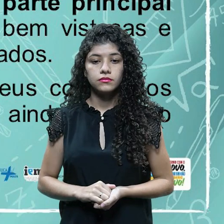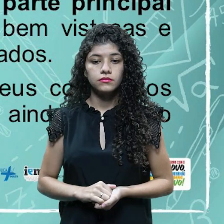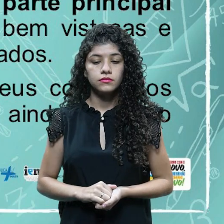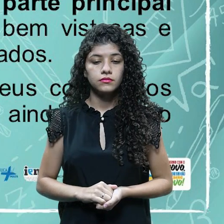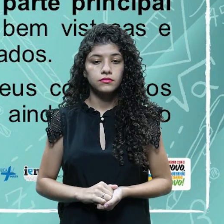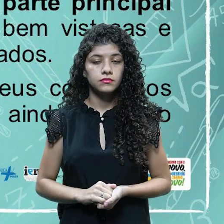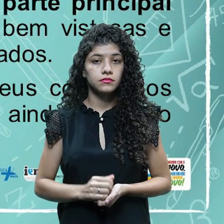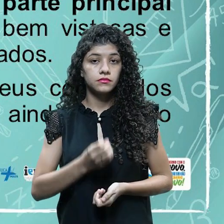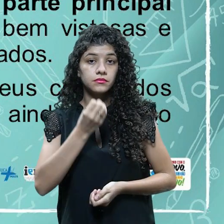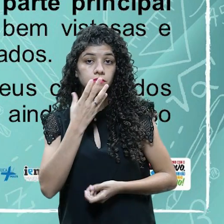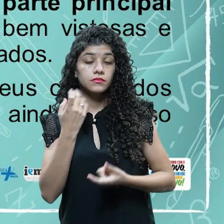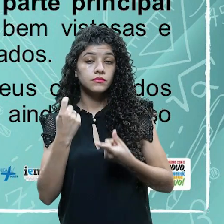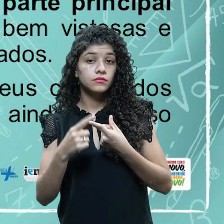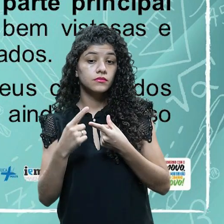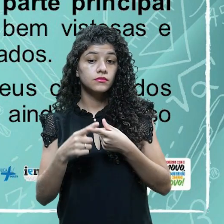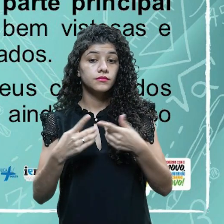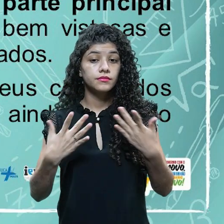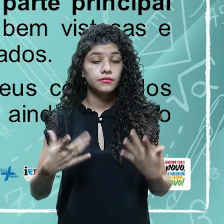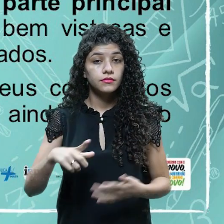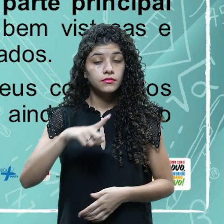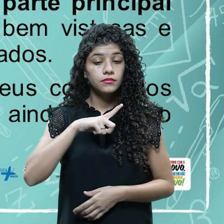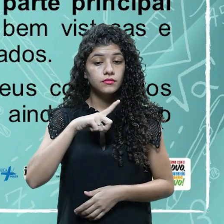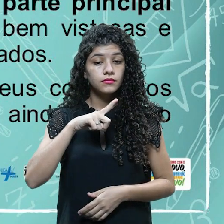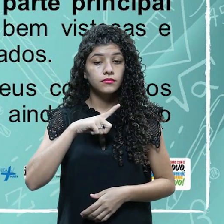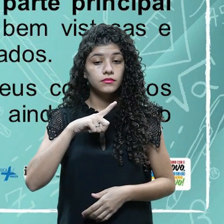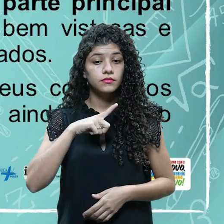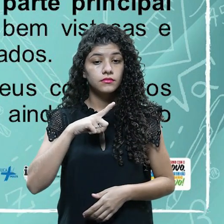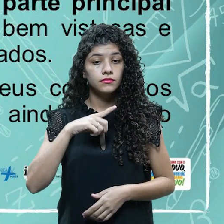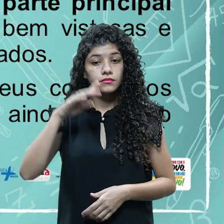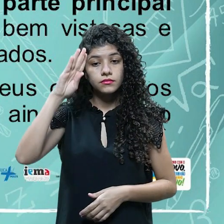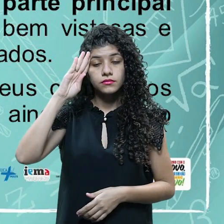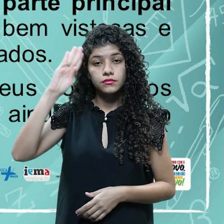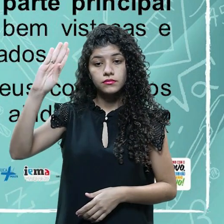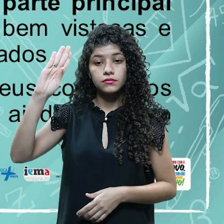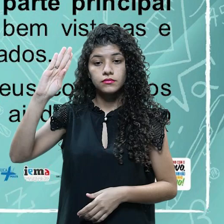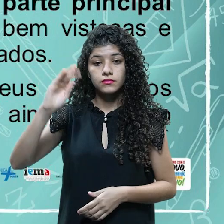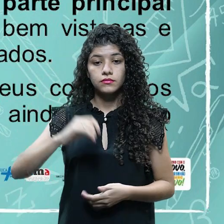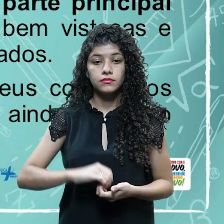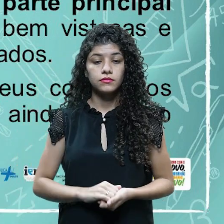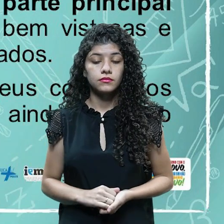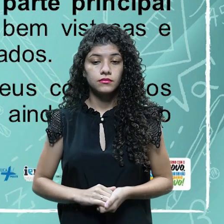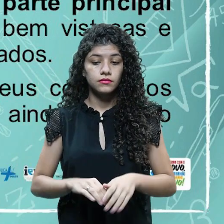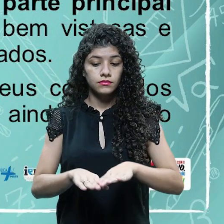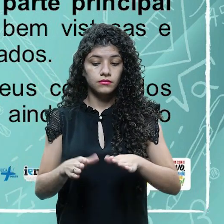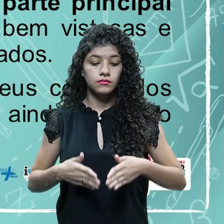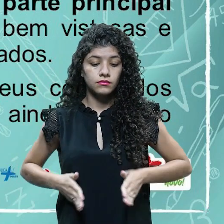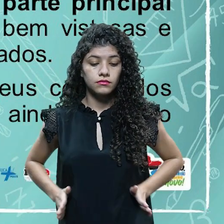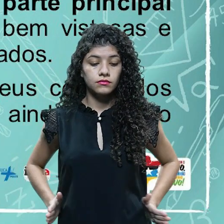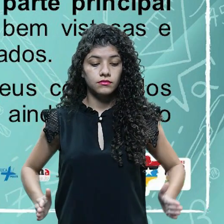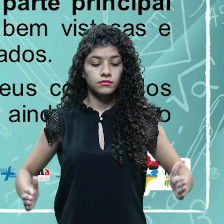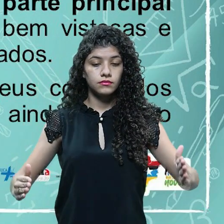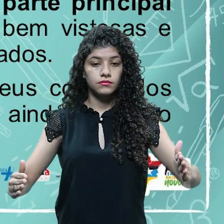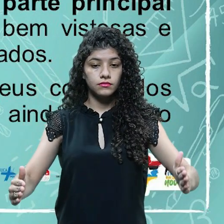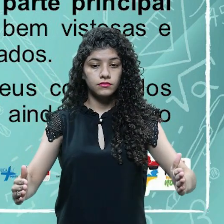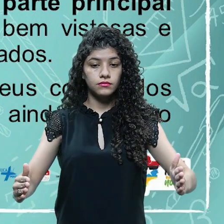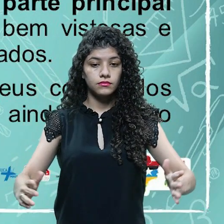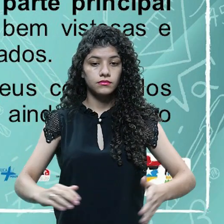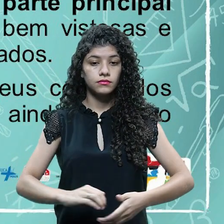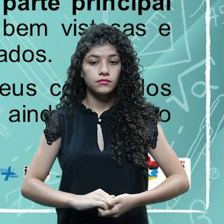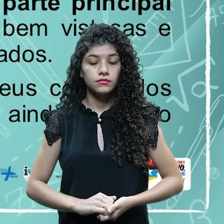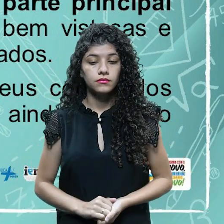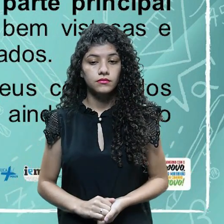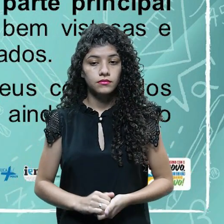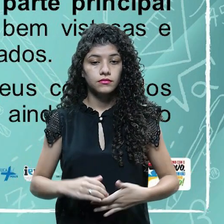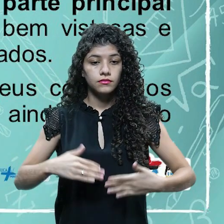tem a parte principal menor com braços longos nas laterais. Como vocês viram na imagem anterior. Então, elas são bem vistosas,